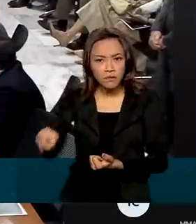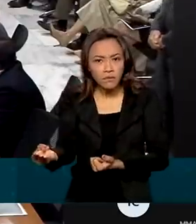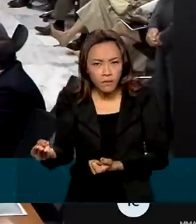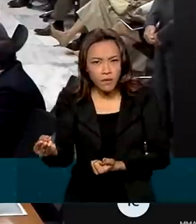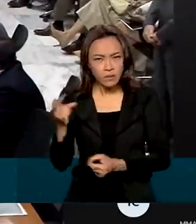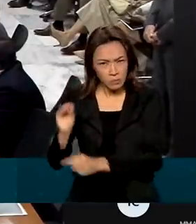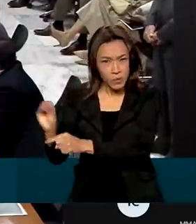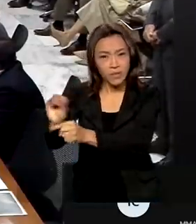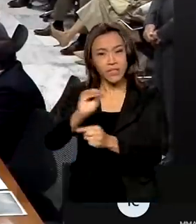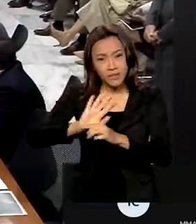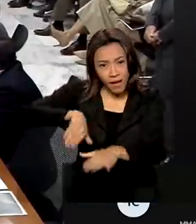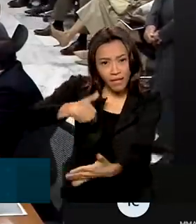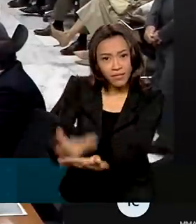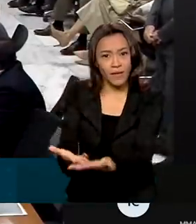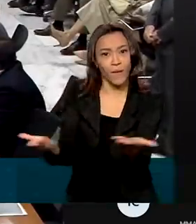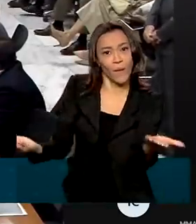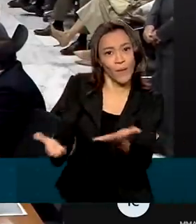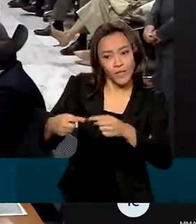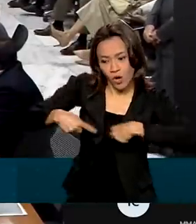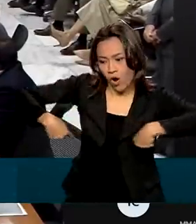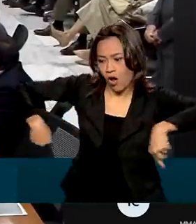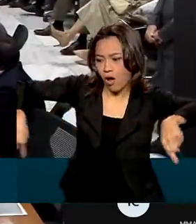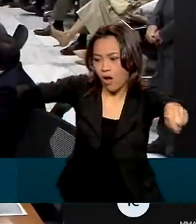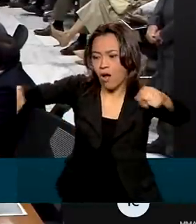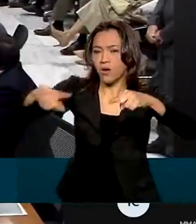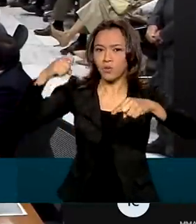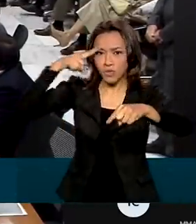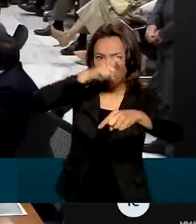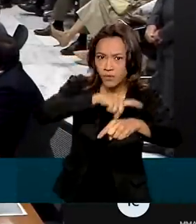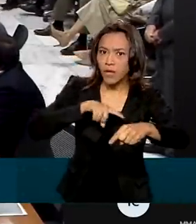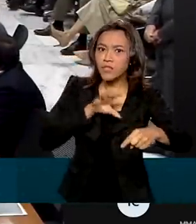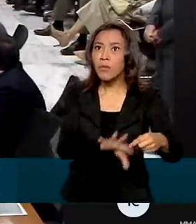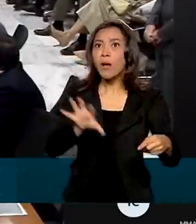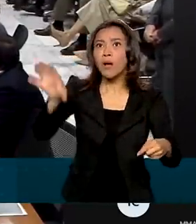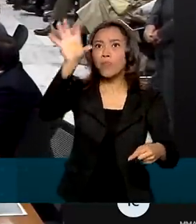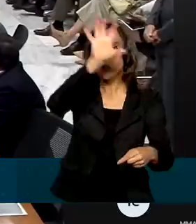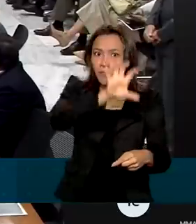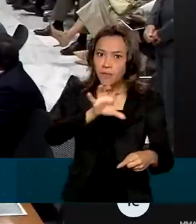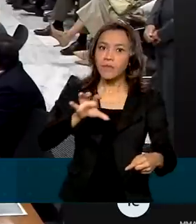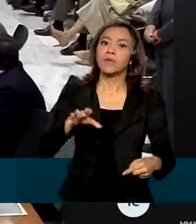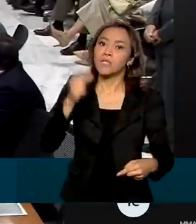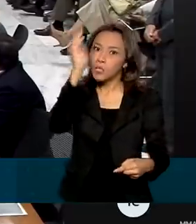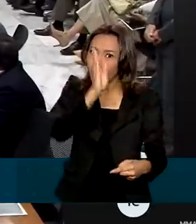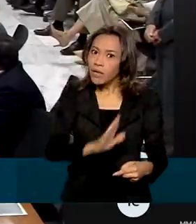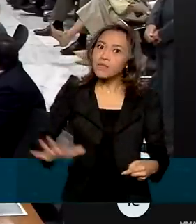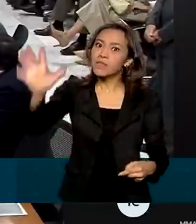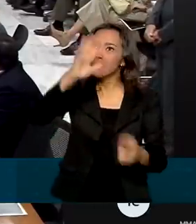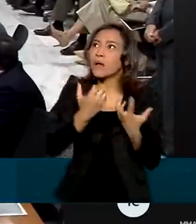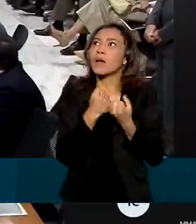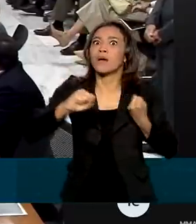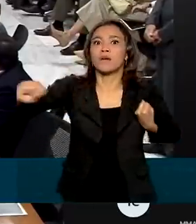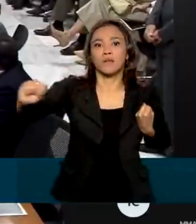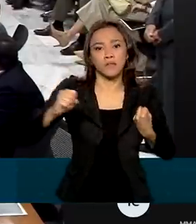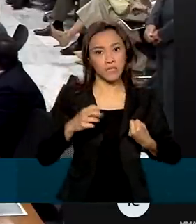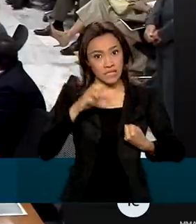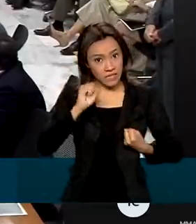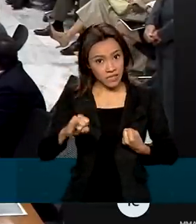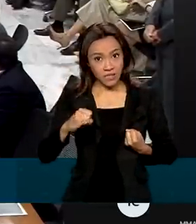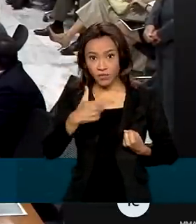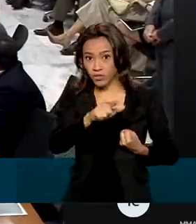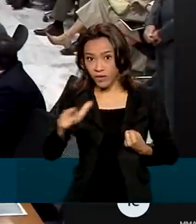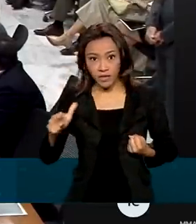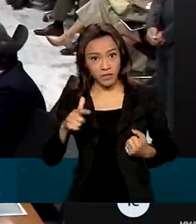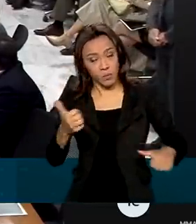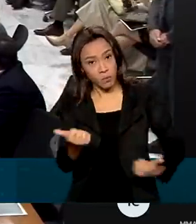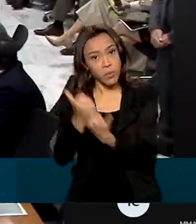protegidos até hoje, com todas as dificuldades de cada região. Lembrando que o Brasil é continental, se não fosse uma agricultura